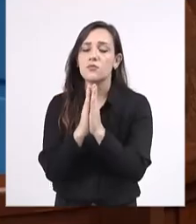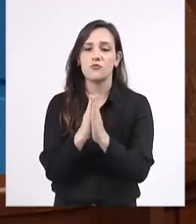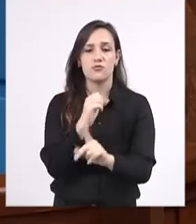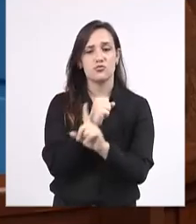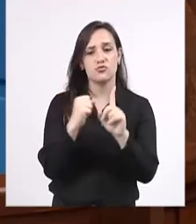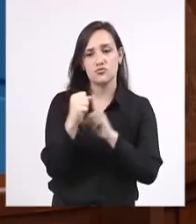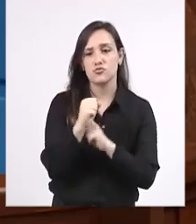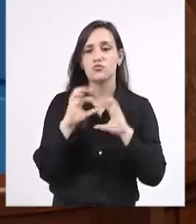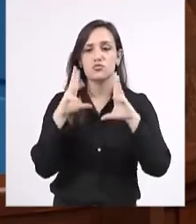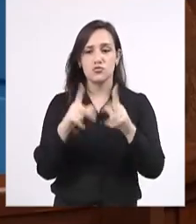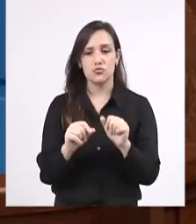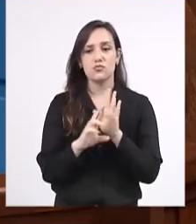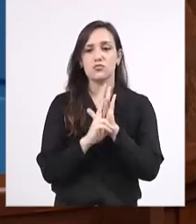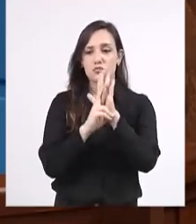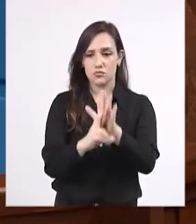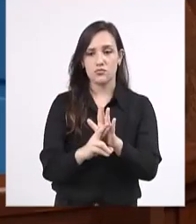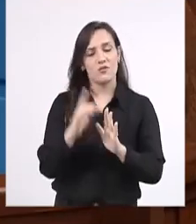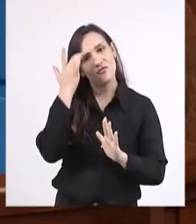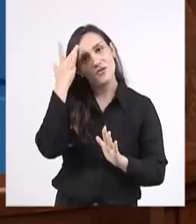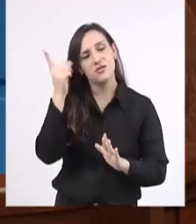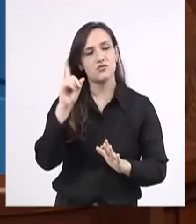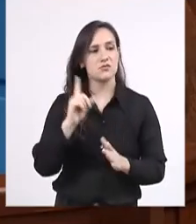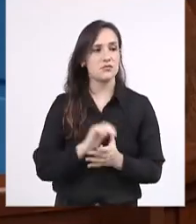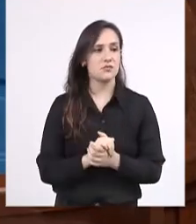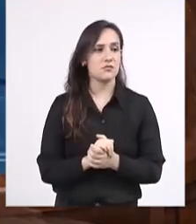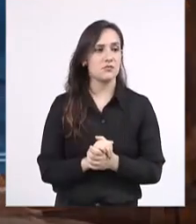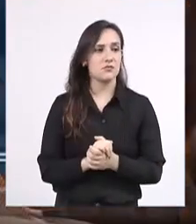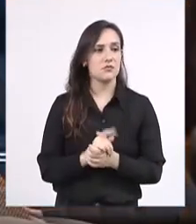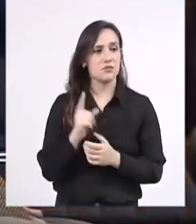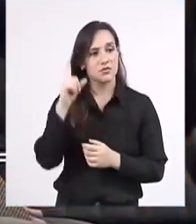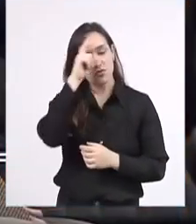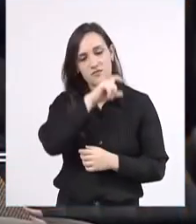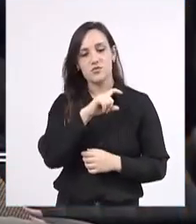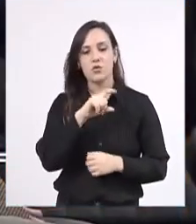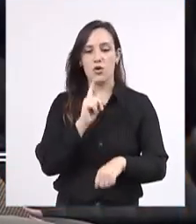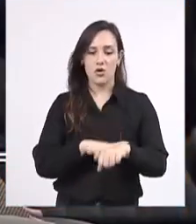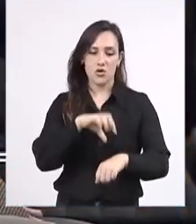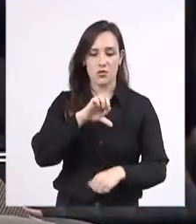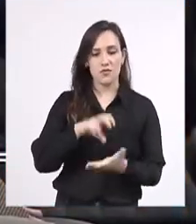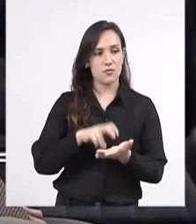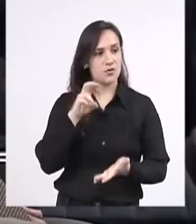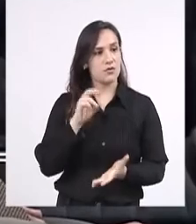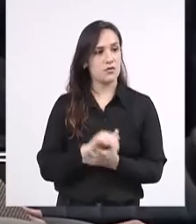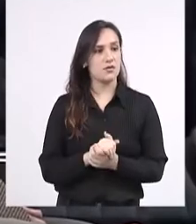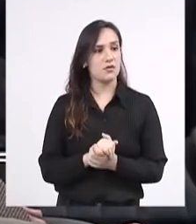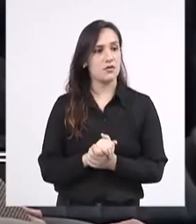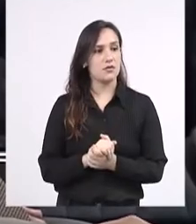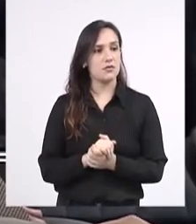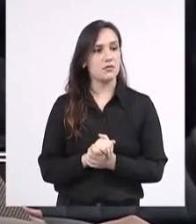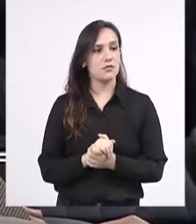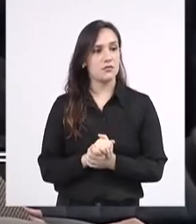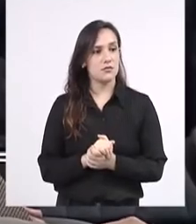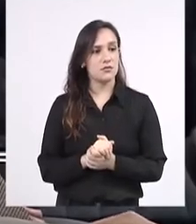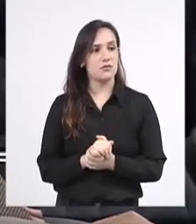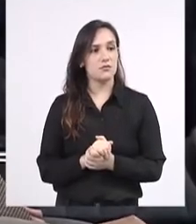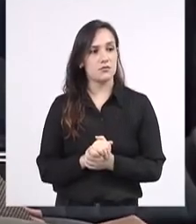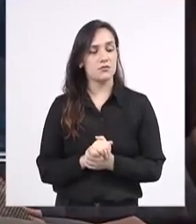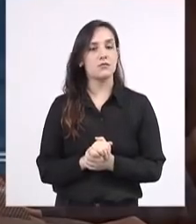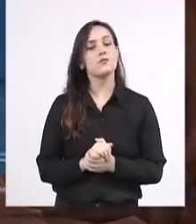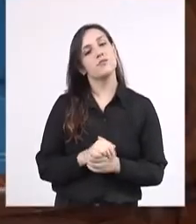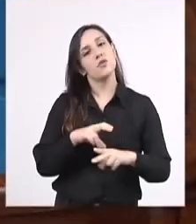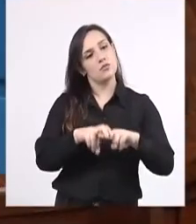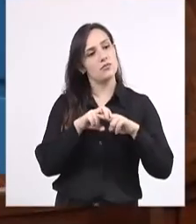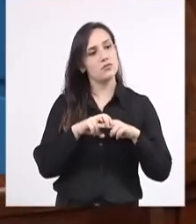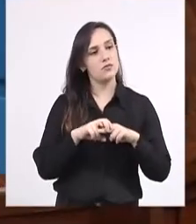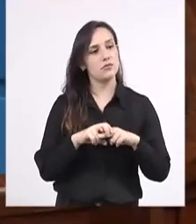a representatividade. Não é fácil vir num dia de semana, nove horas. Ontem que foi aprovada a palavra livre, por isso que o plenário